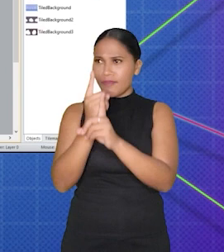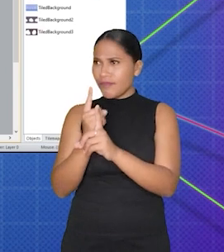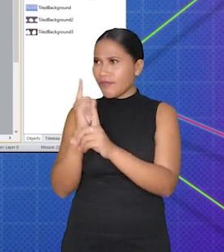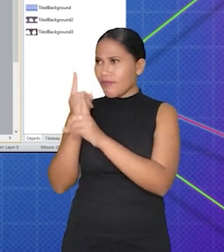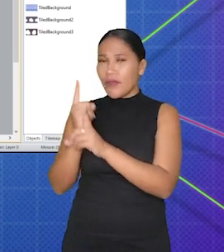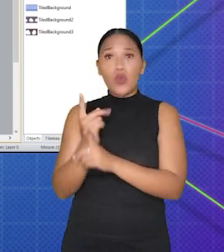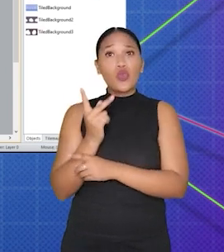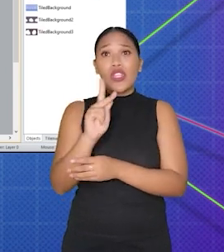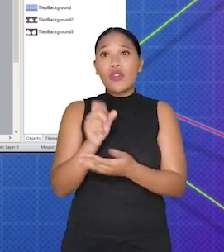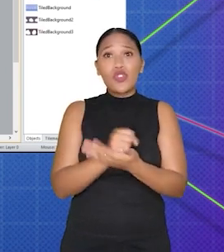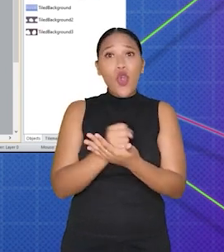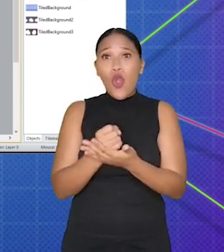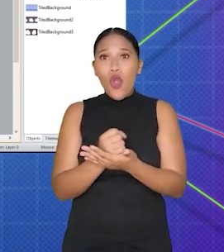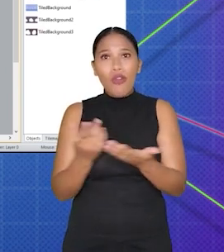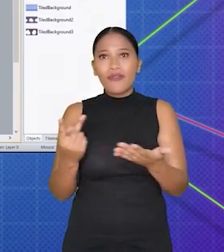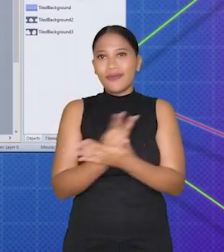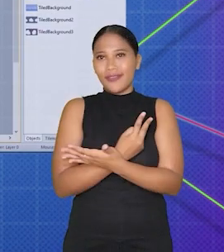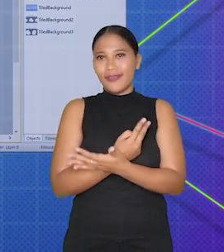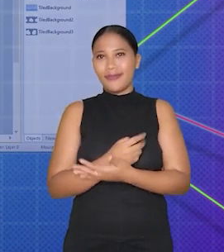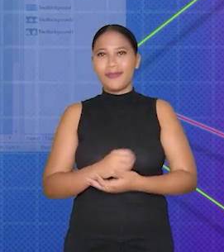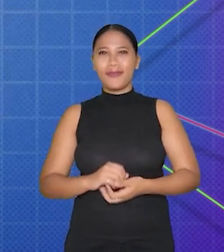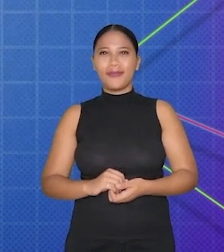entre os objetos no seu jogo.